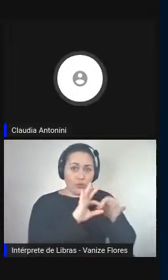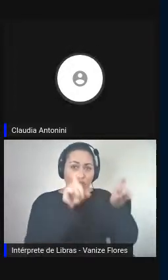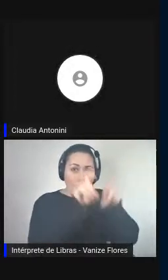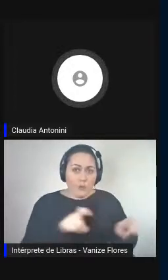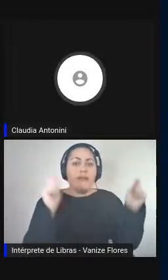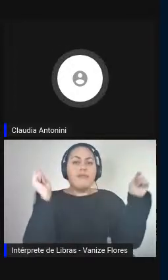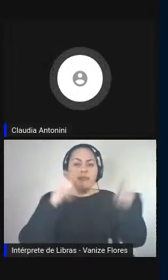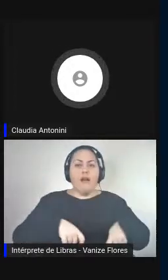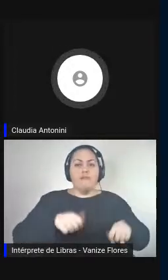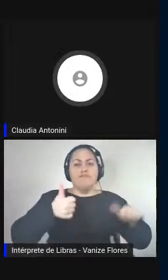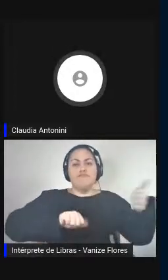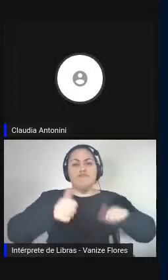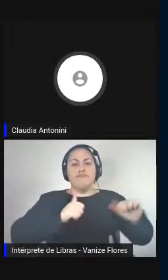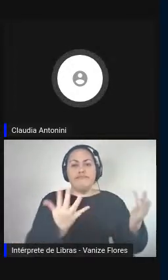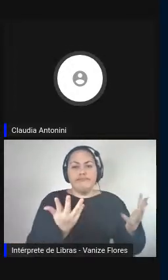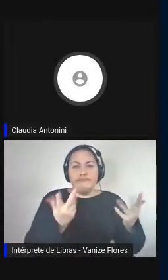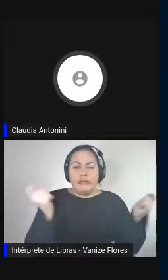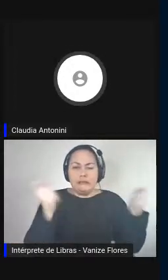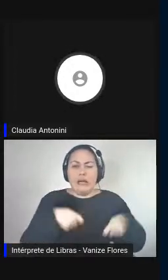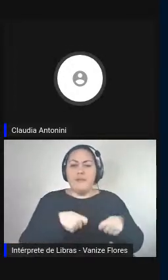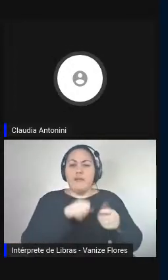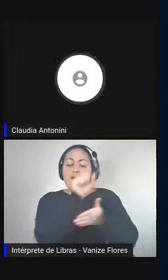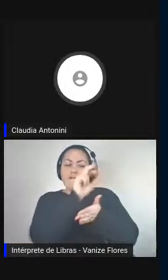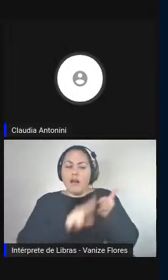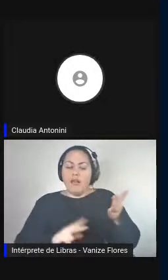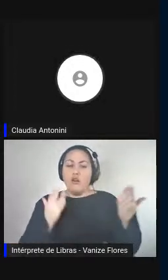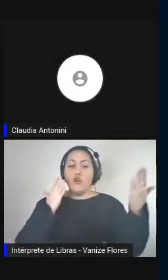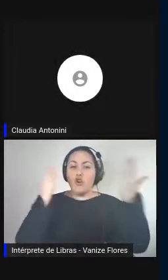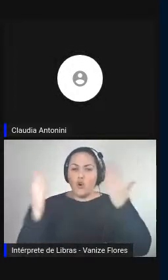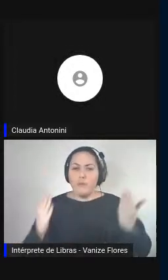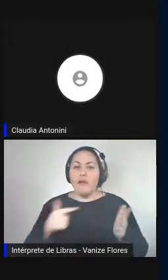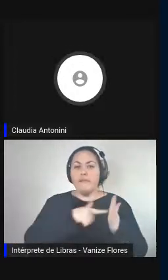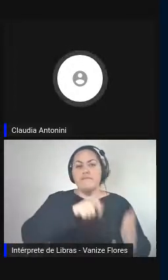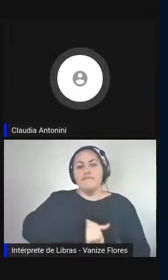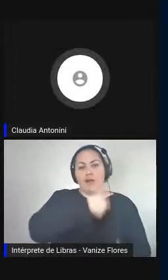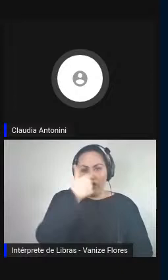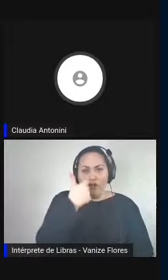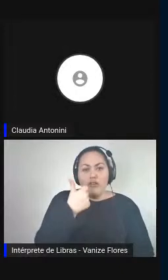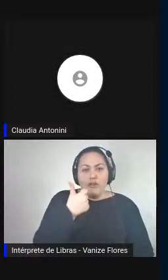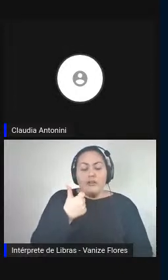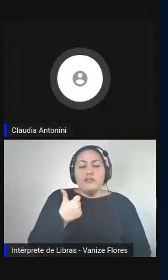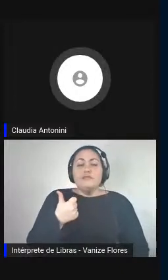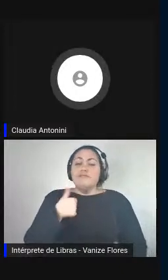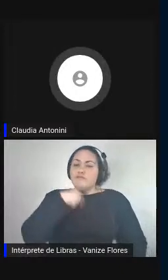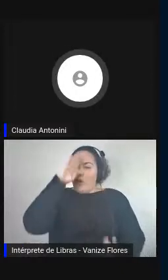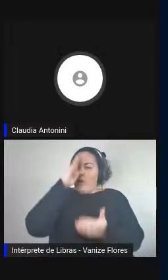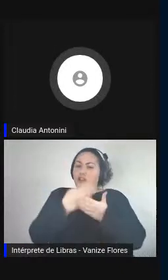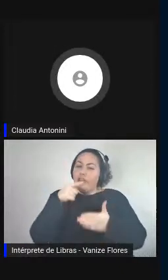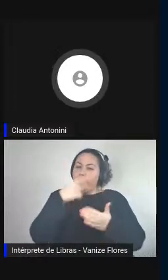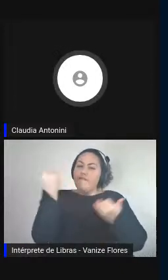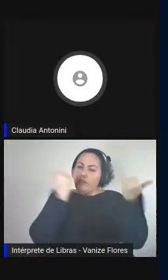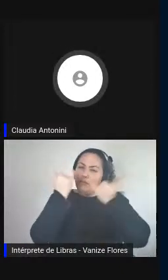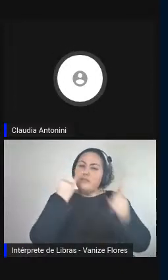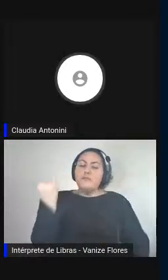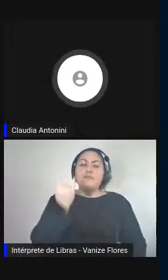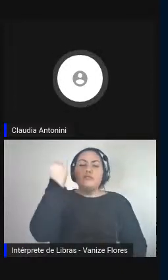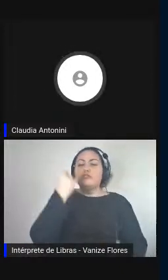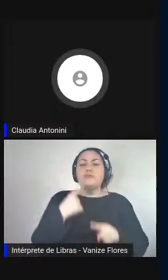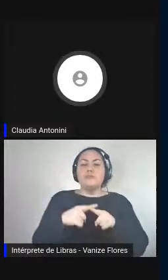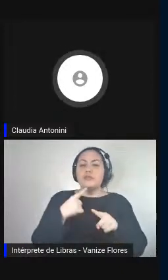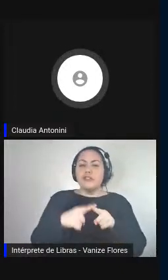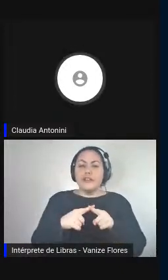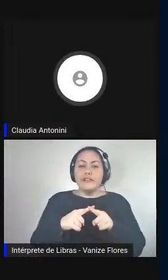medir, eu creio que este seja um elemento importante, porque se um dia teremos o